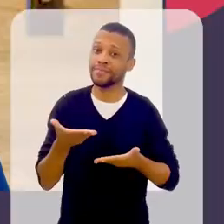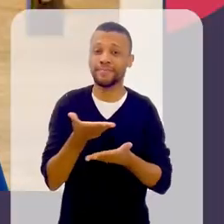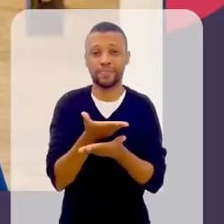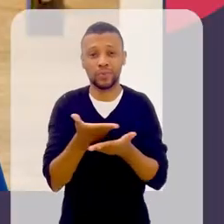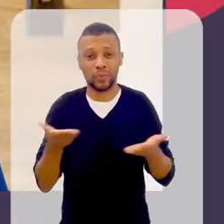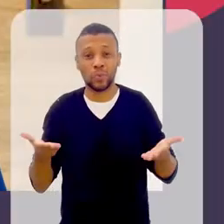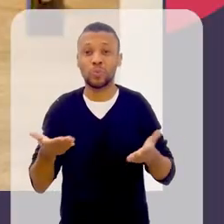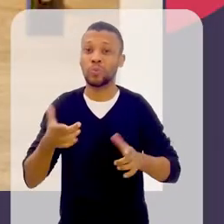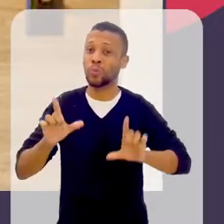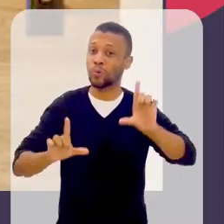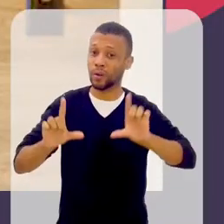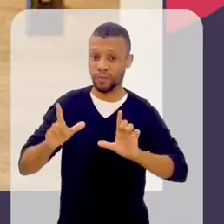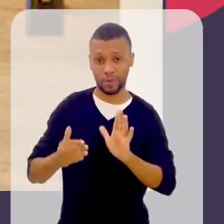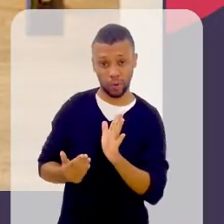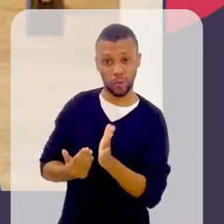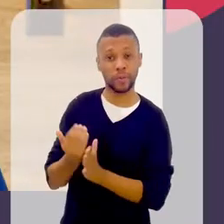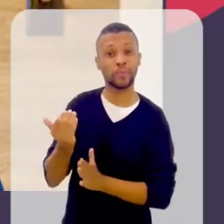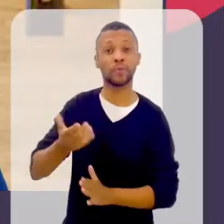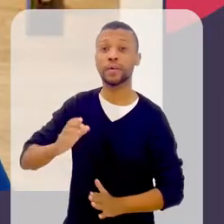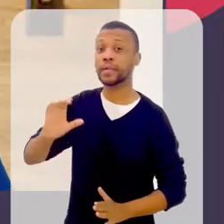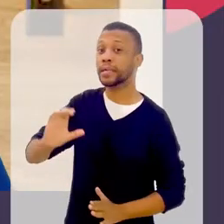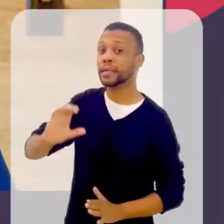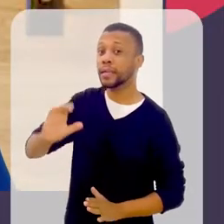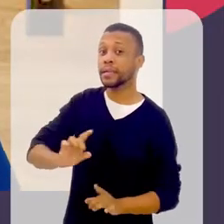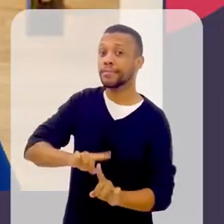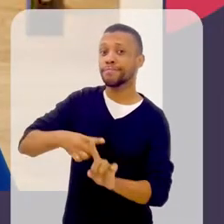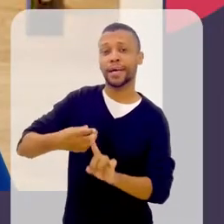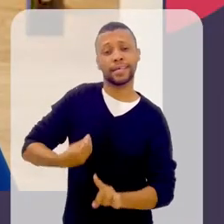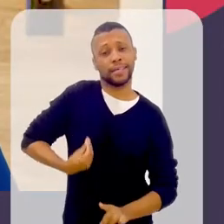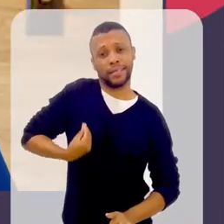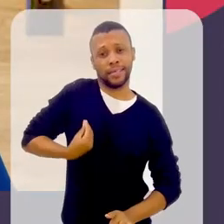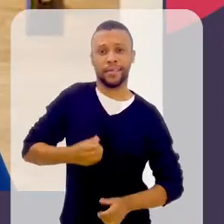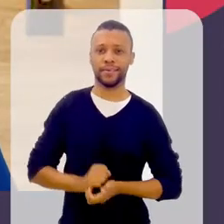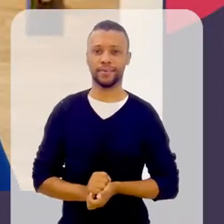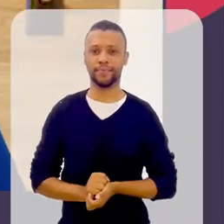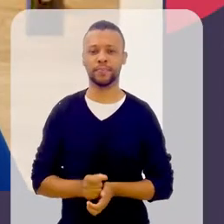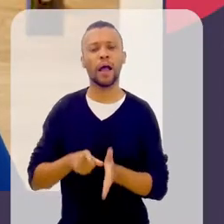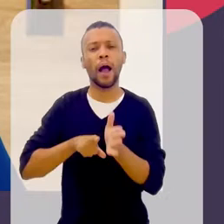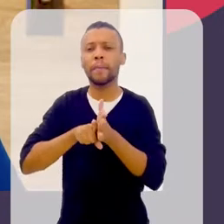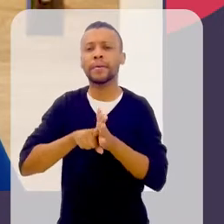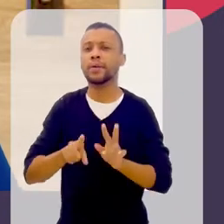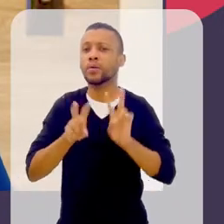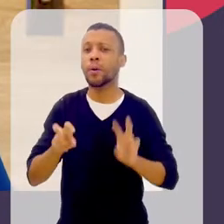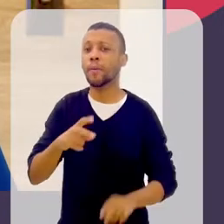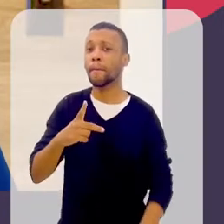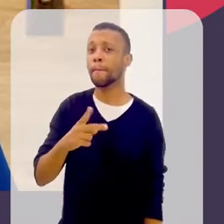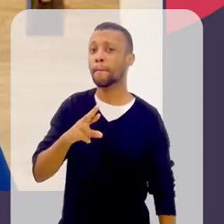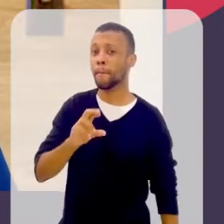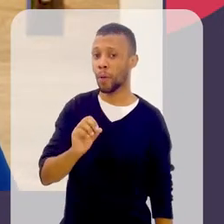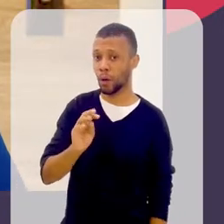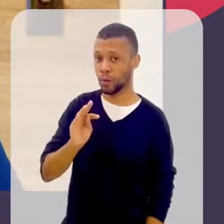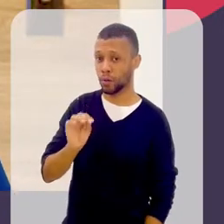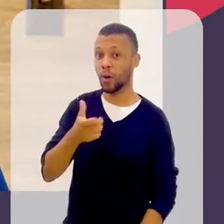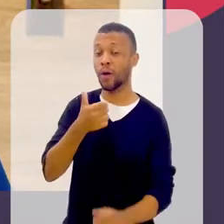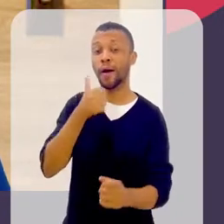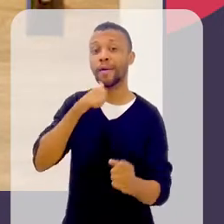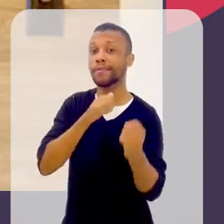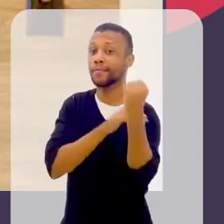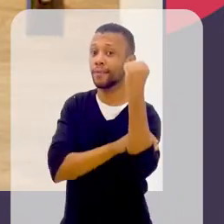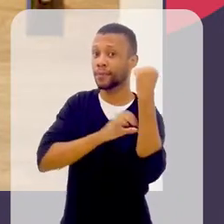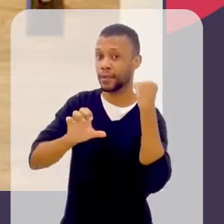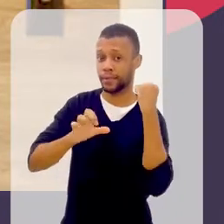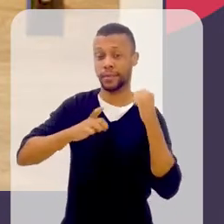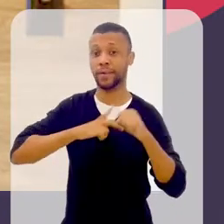Seja bem-vindo, seja bem-vinda. Está começando o Ciência e Existência. Uma pesquisa sobre protofeminismo